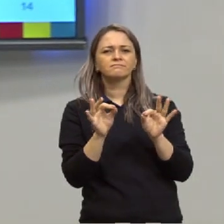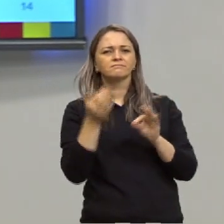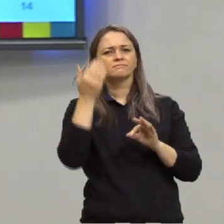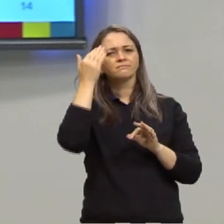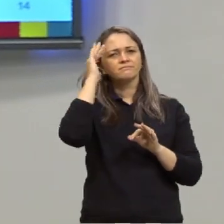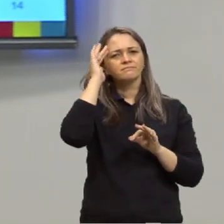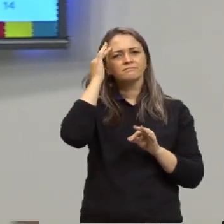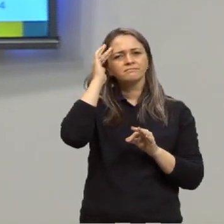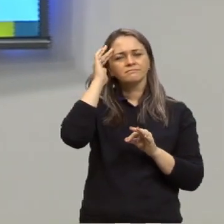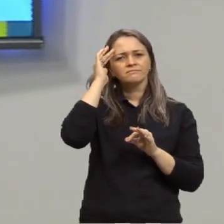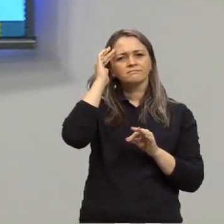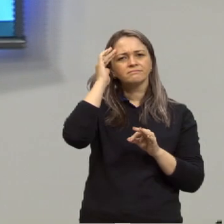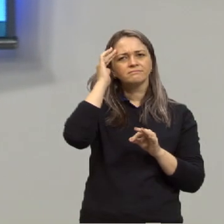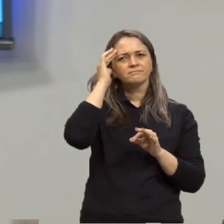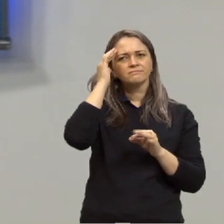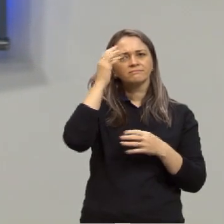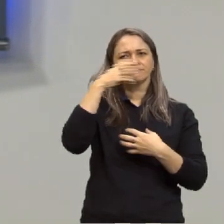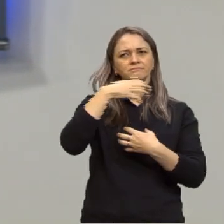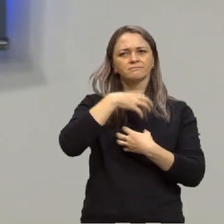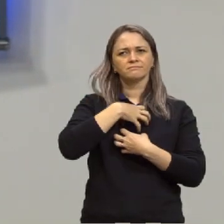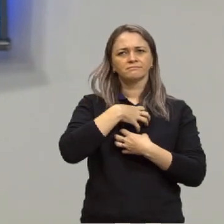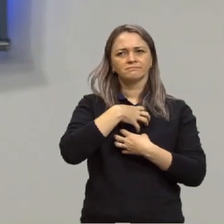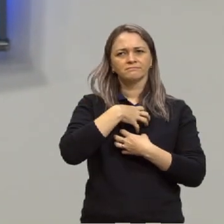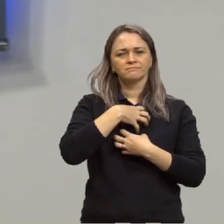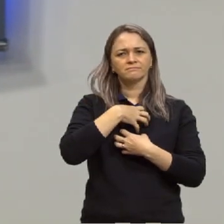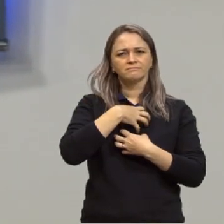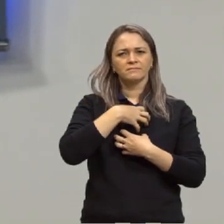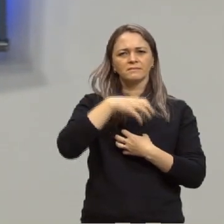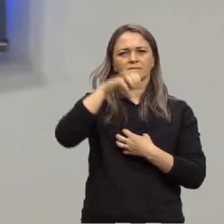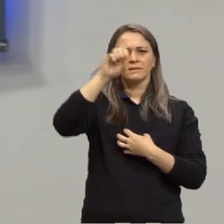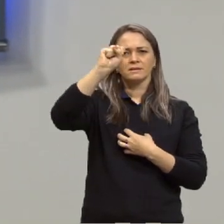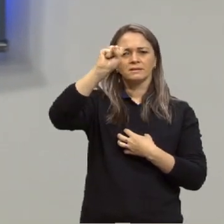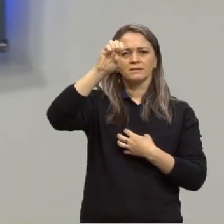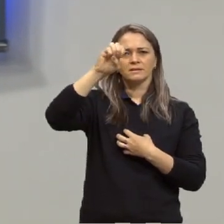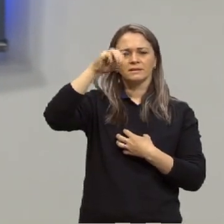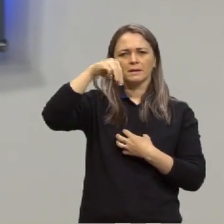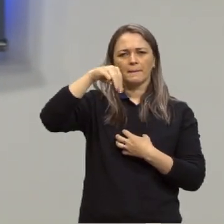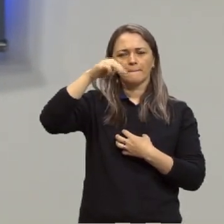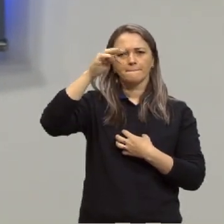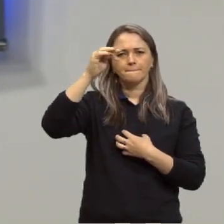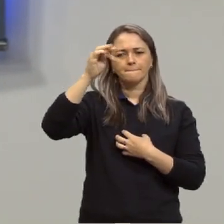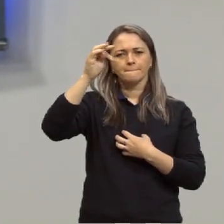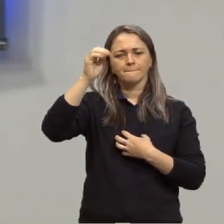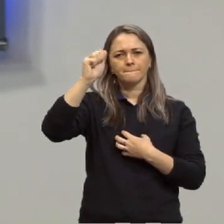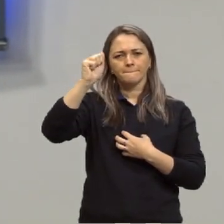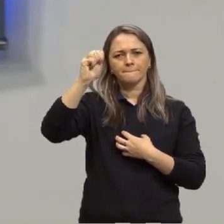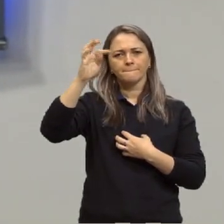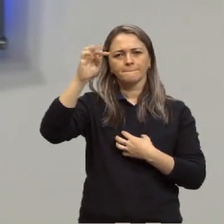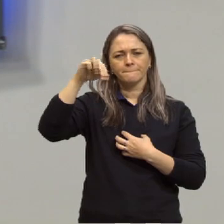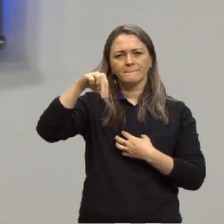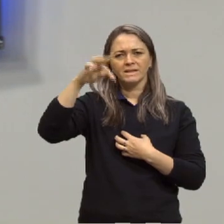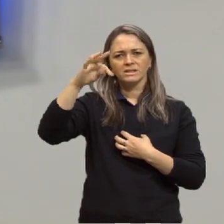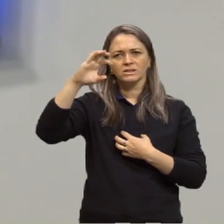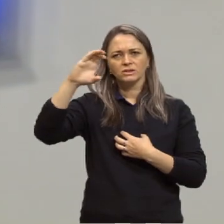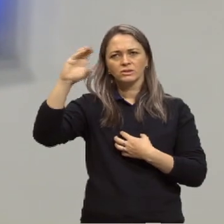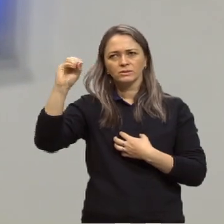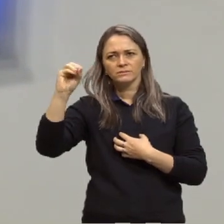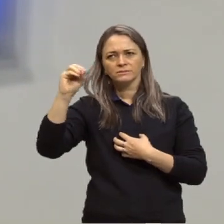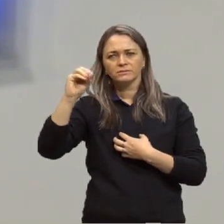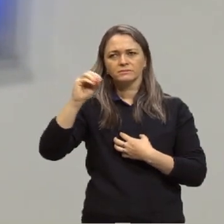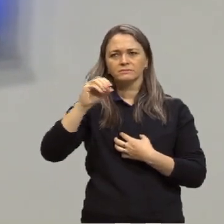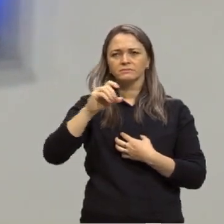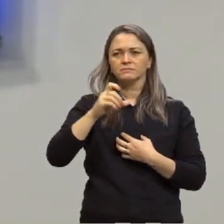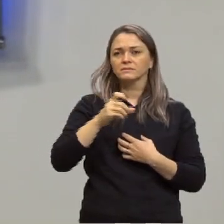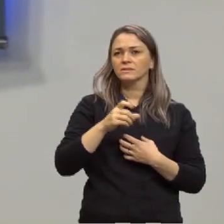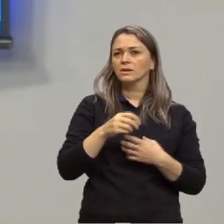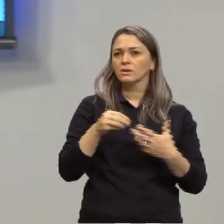o componente semântico. Se vocês forem olhar em termos de número no Enem, semântica tem um